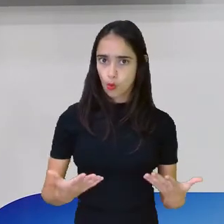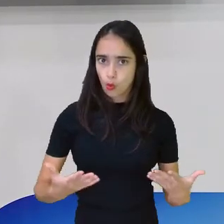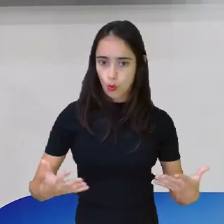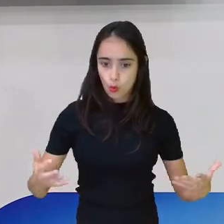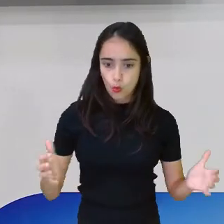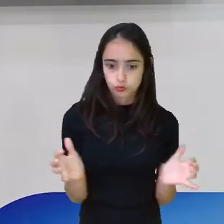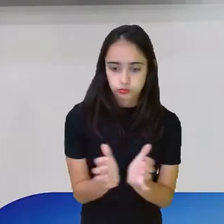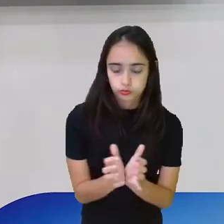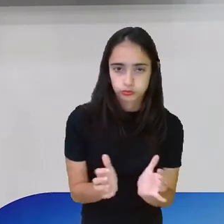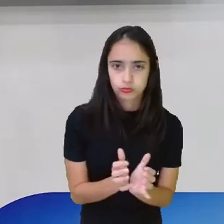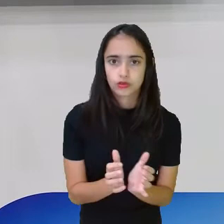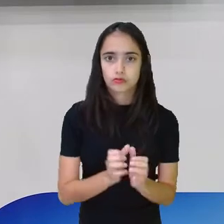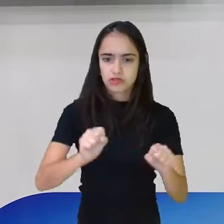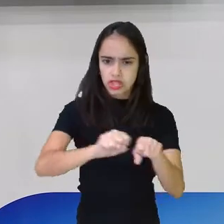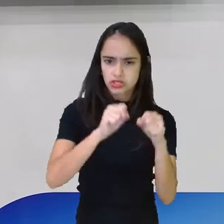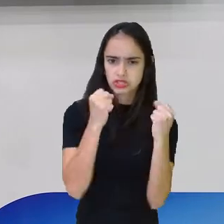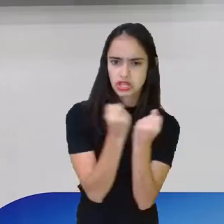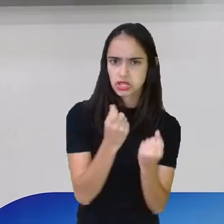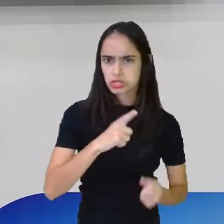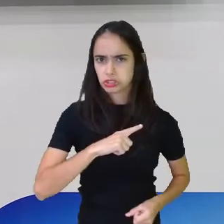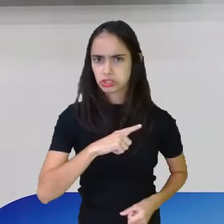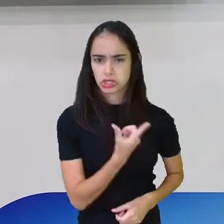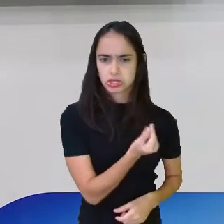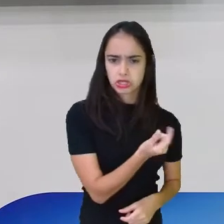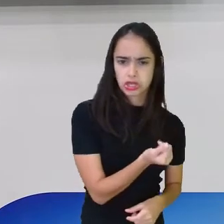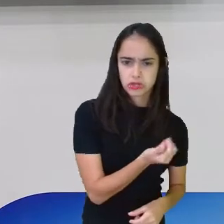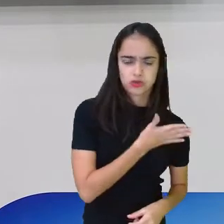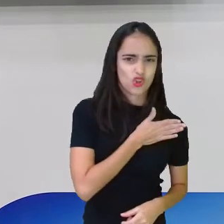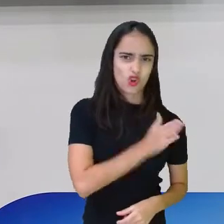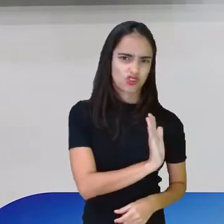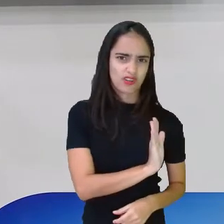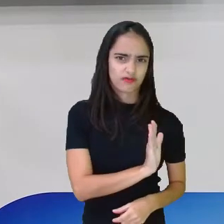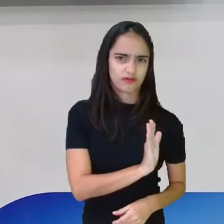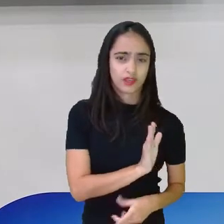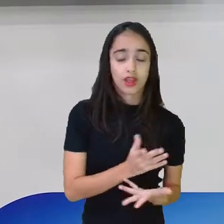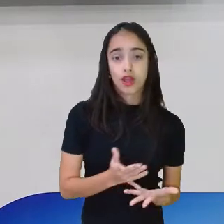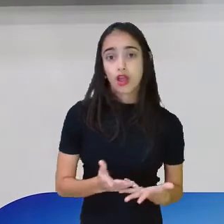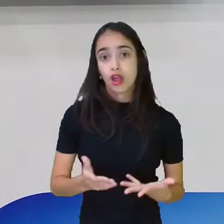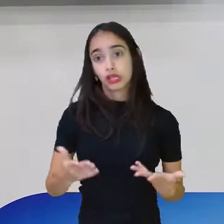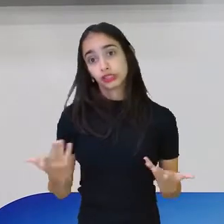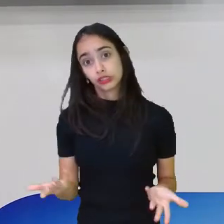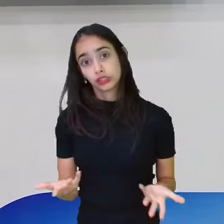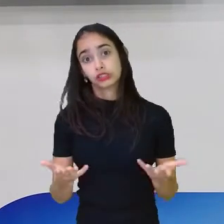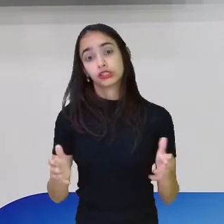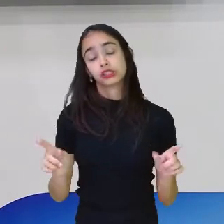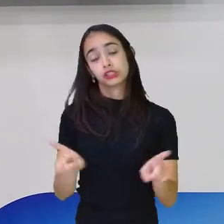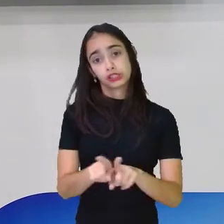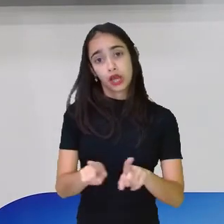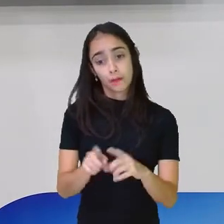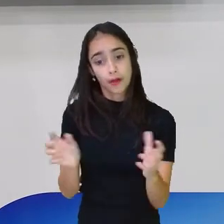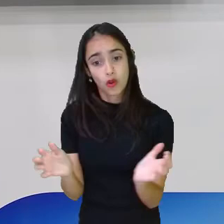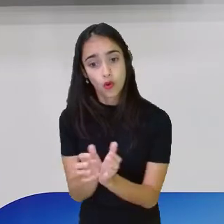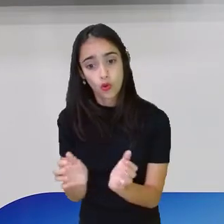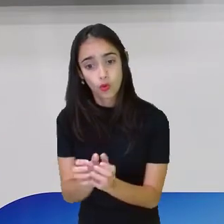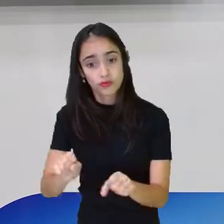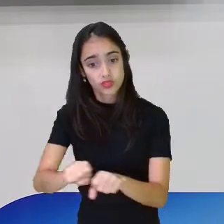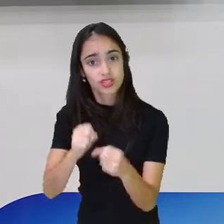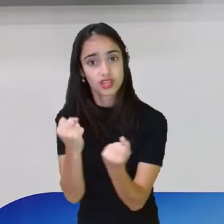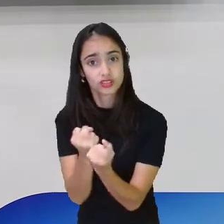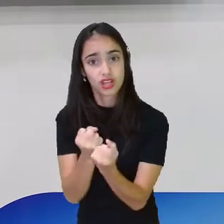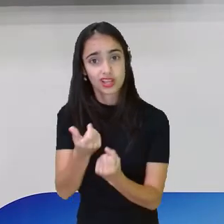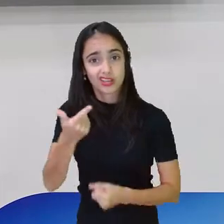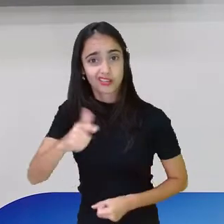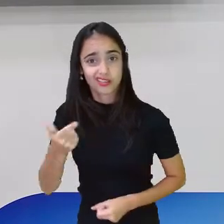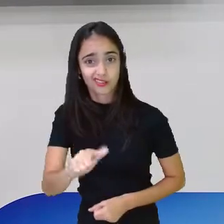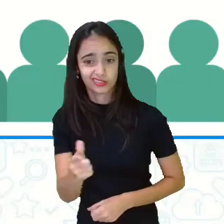dinheiro, não estava gostando. A população mais humilde também não estava gostando, porque eles não tinham acesso a quase nada. E foi